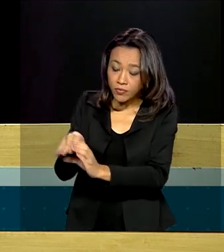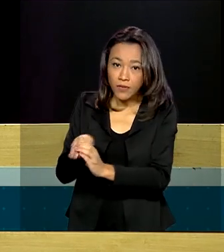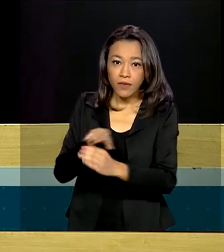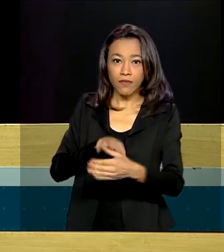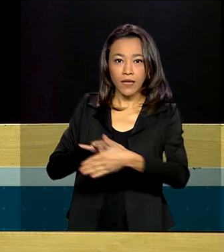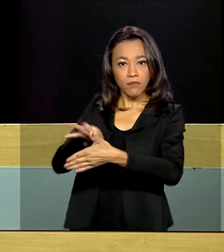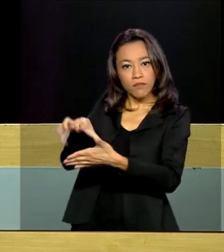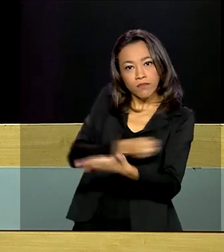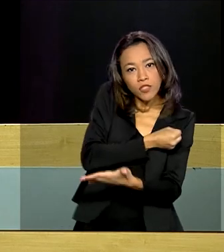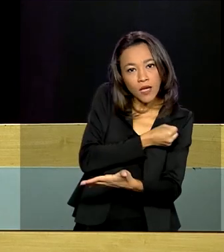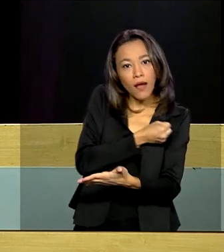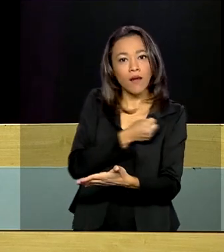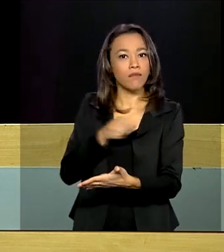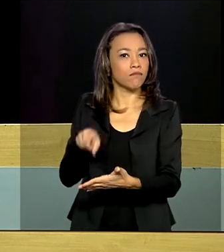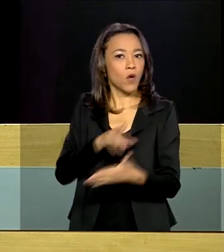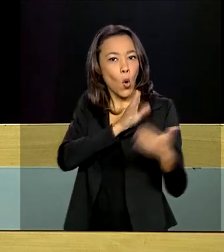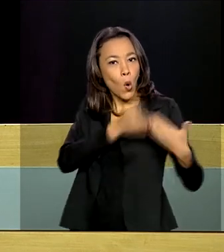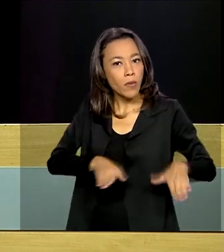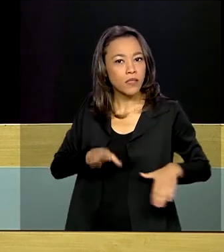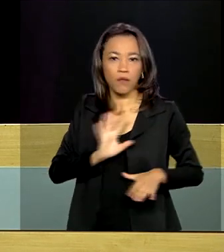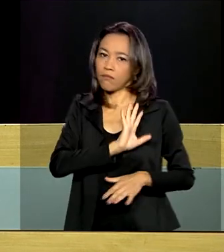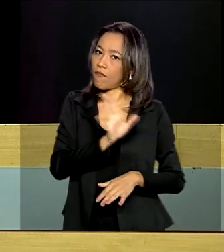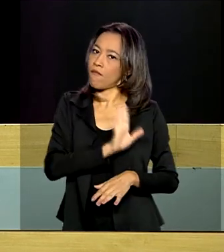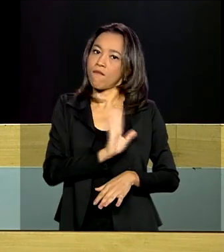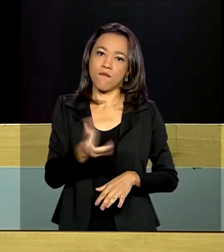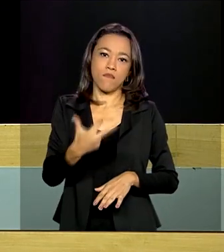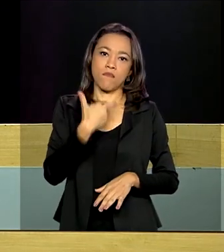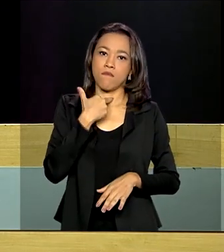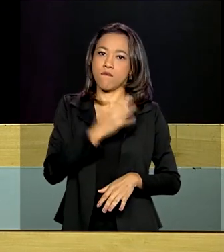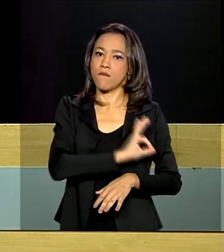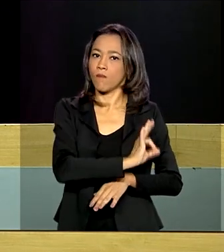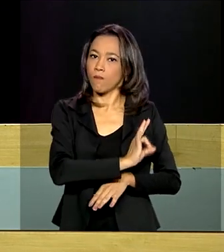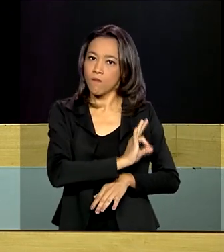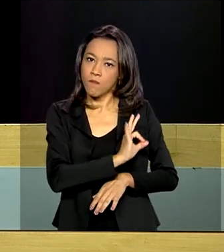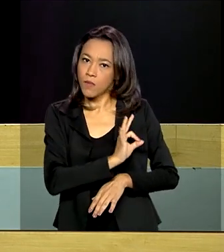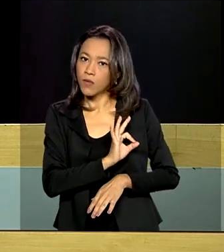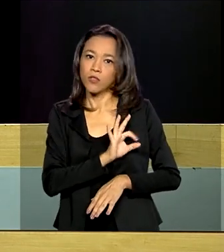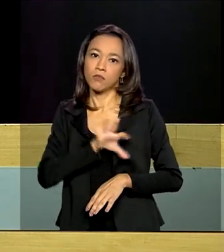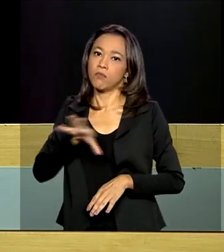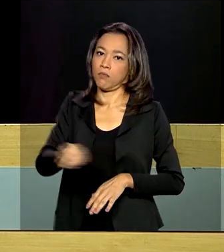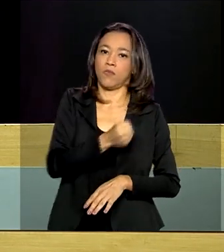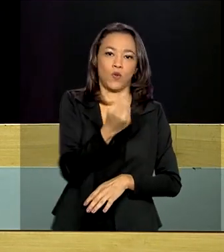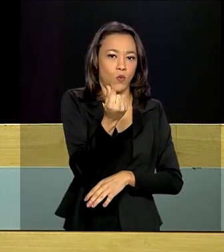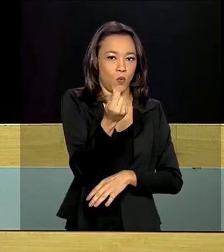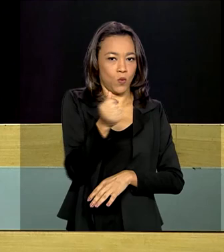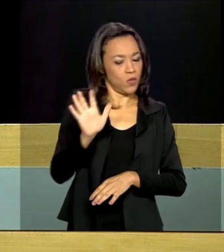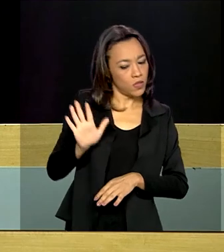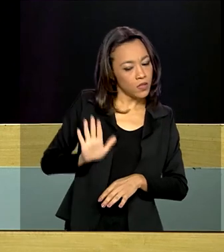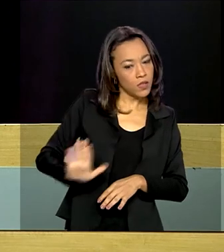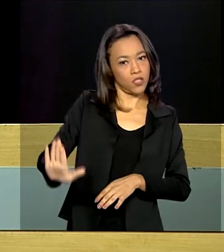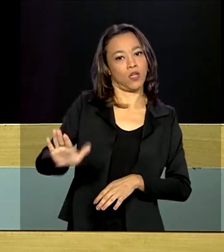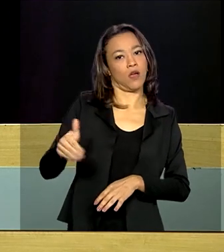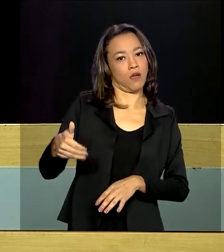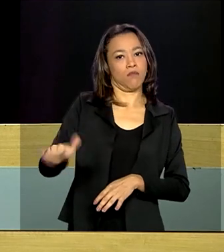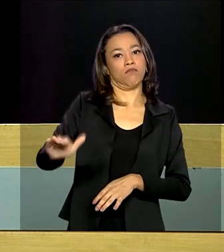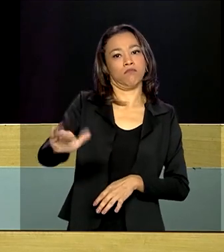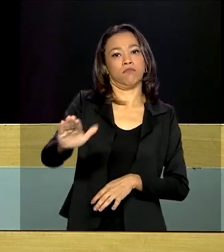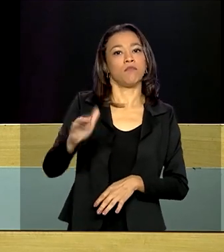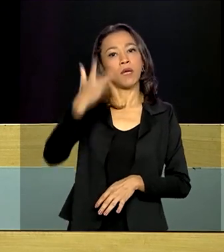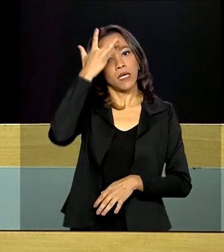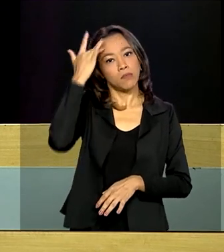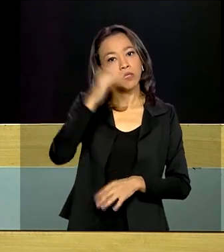cada parcela de R$ o sistema bancário vai contribuir, deixando ele intacto para que as pessoas possam